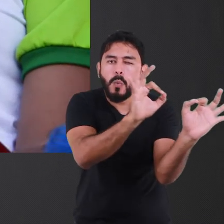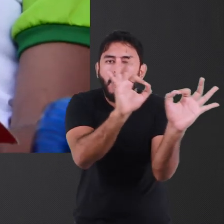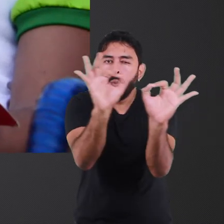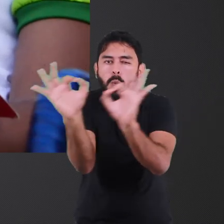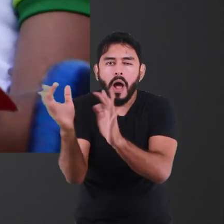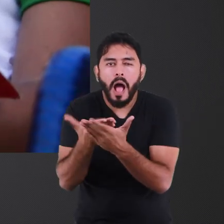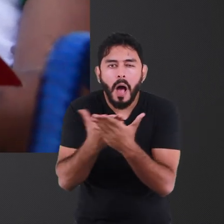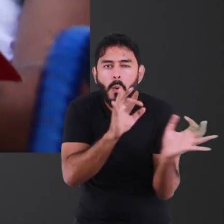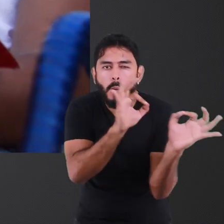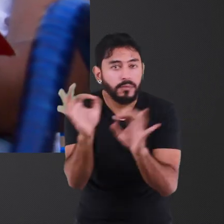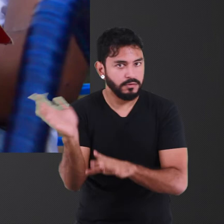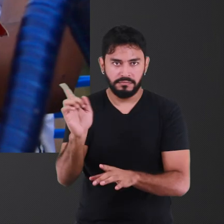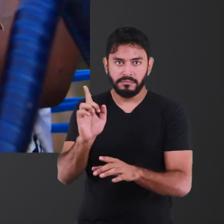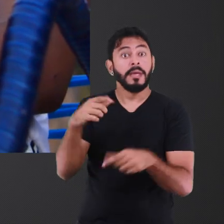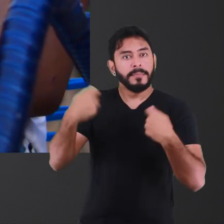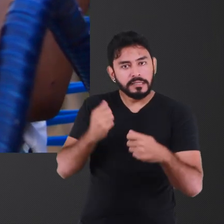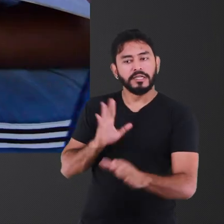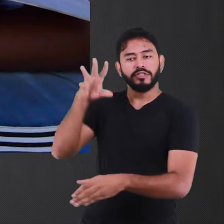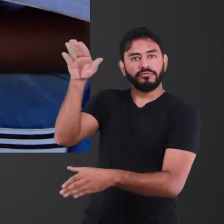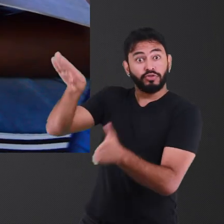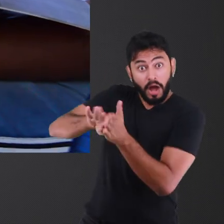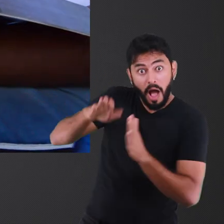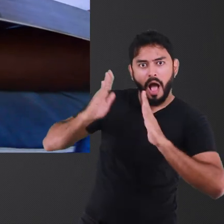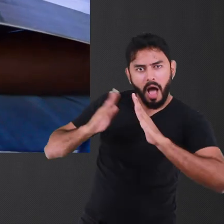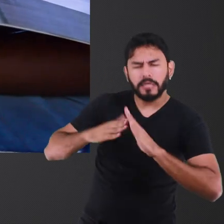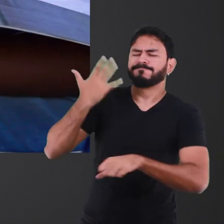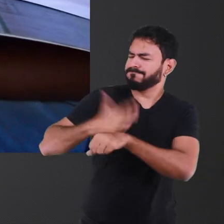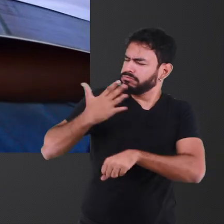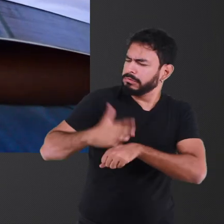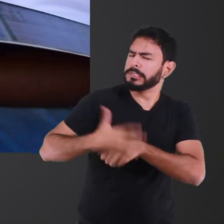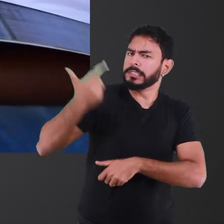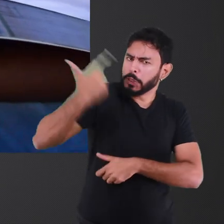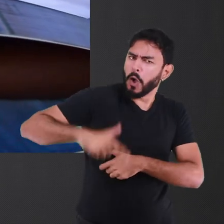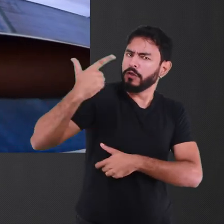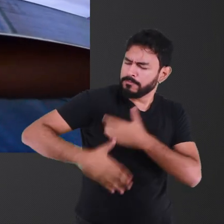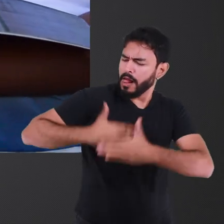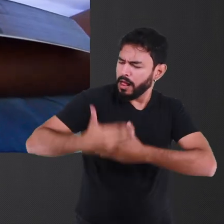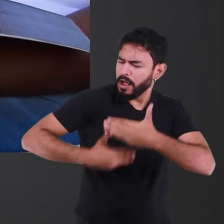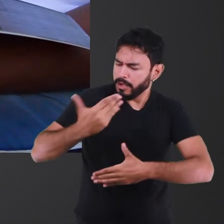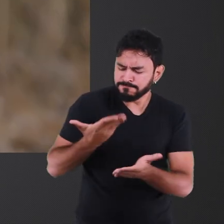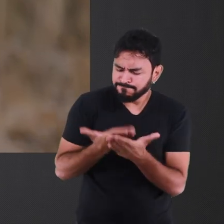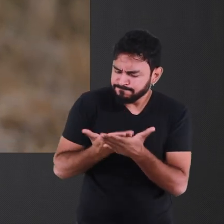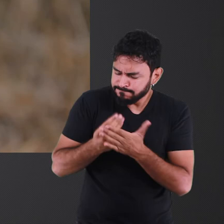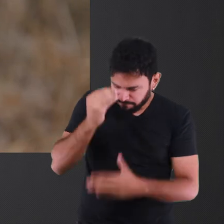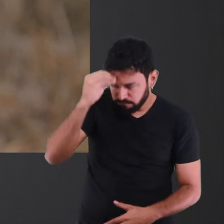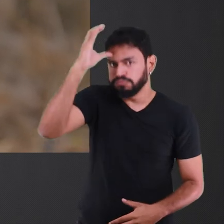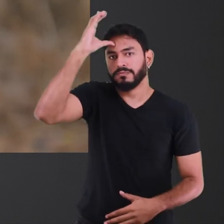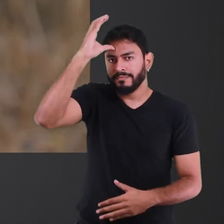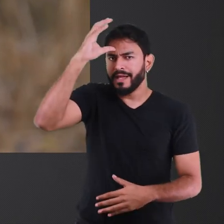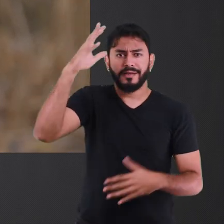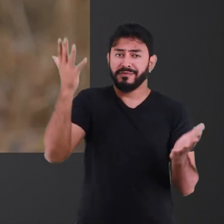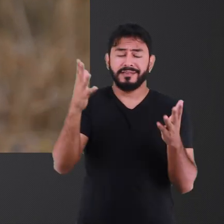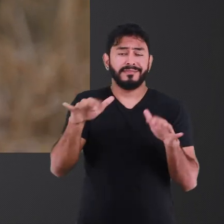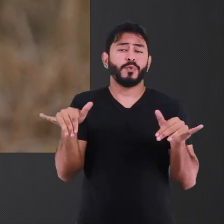no dia, chegar em casa, você praticar aquilo novamente. E daí você não tem mais preocupação, porque você sabe que